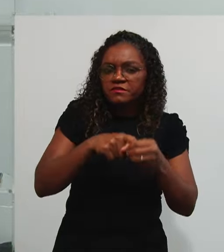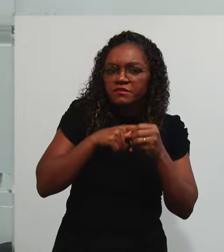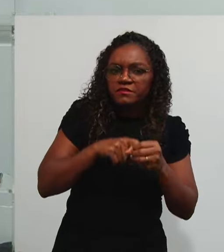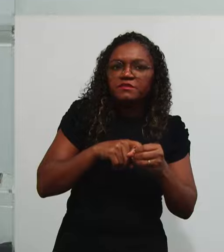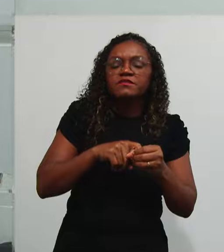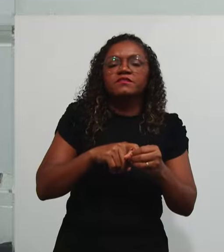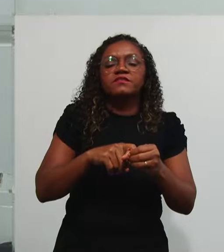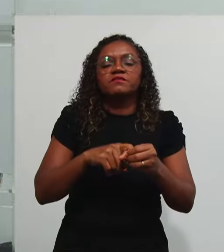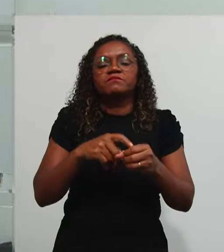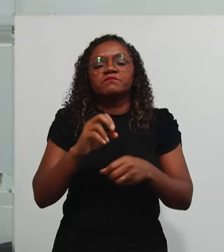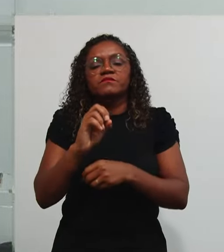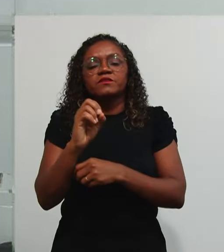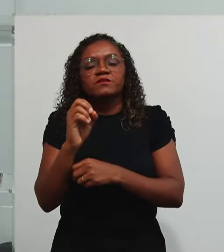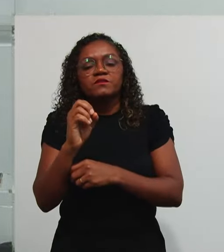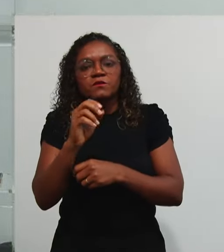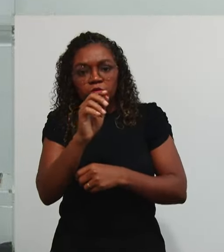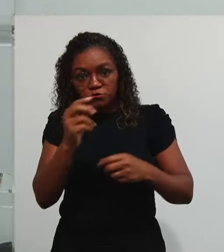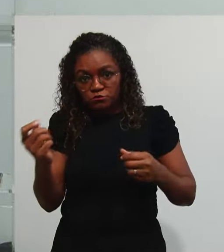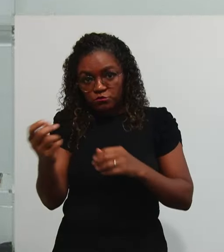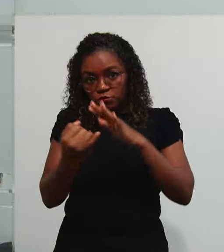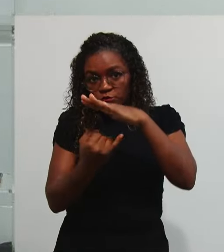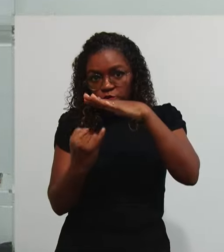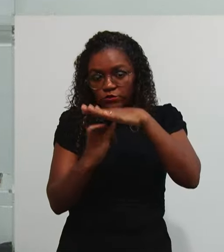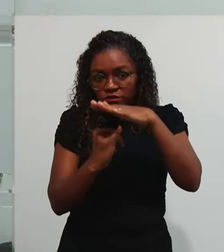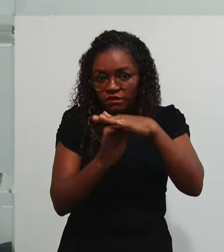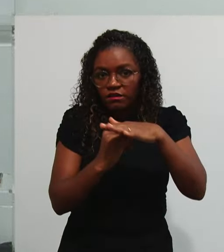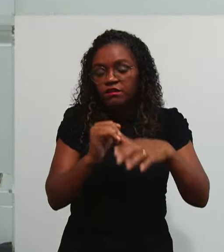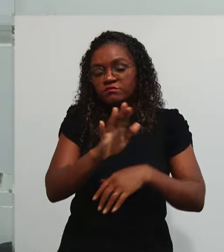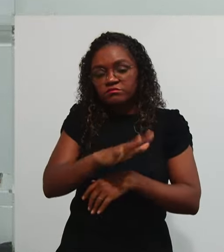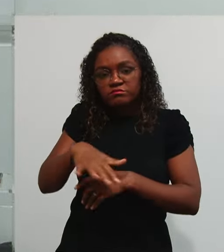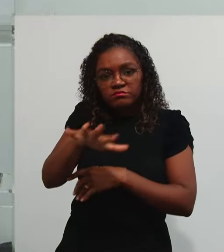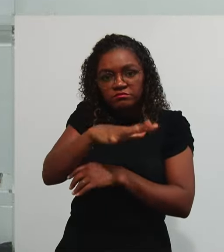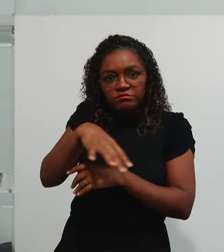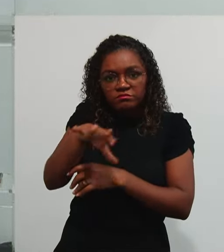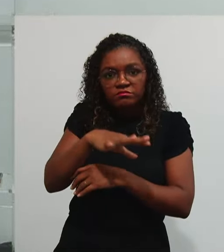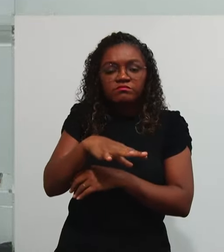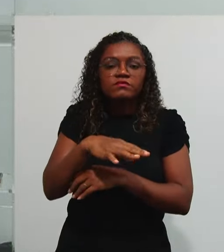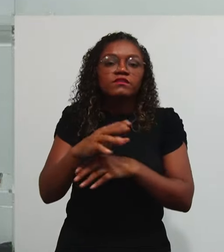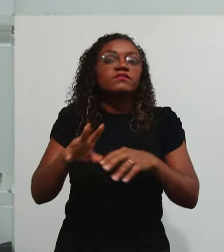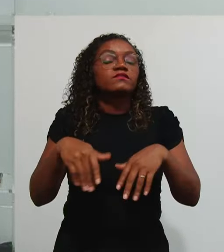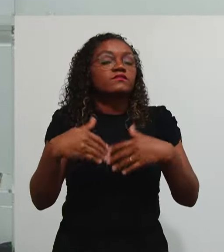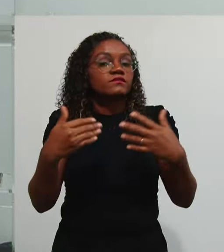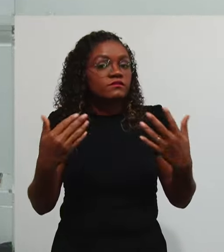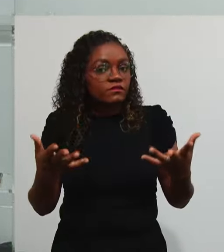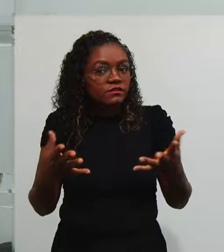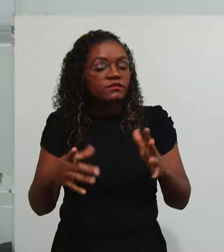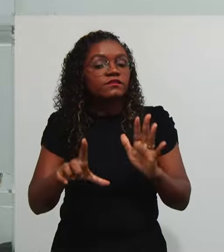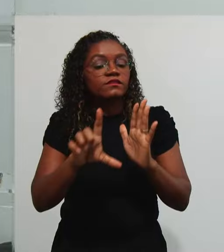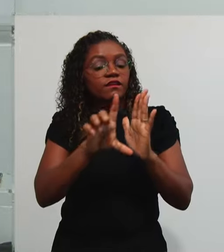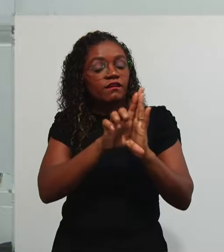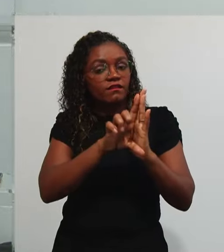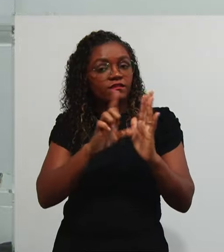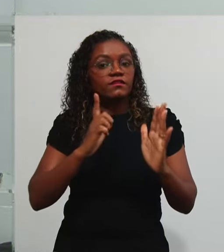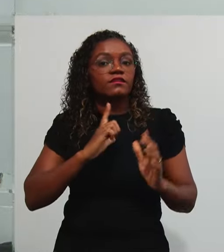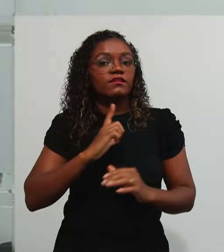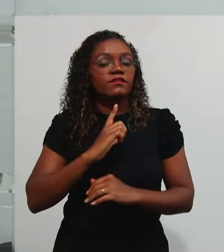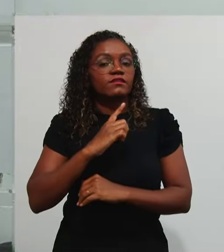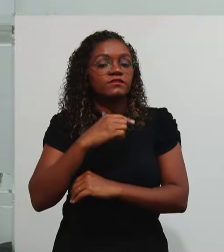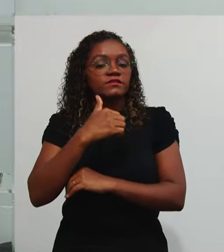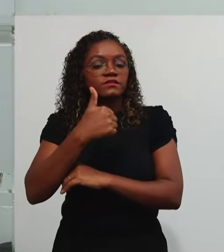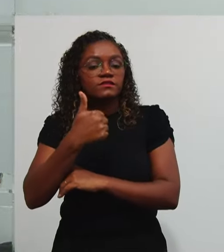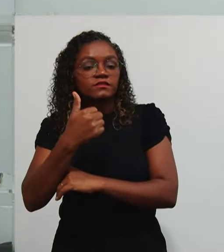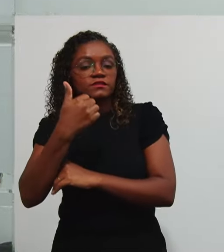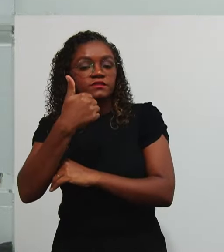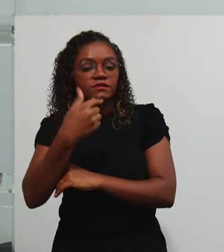convênio Com as unidades De terceiro Com as organizações De terceiro setor Nós temos a lei 13.019 E ali